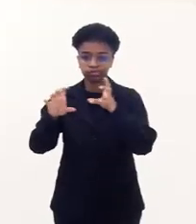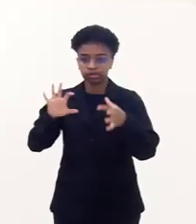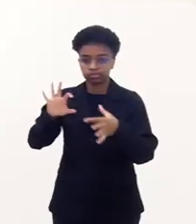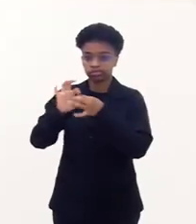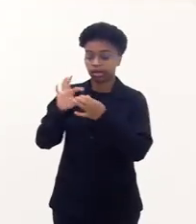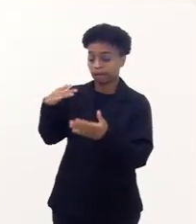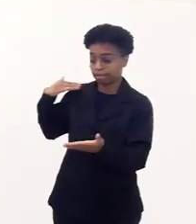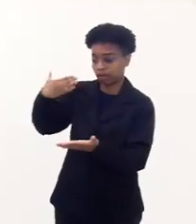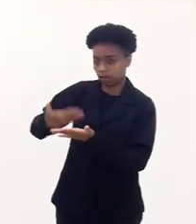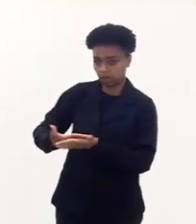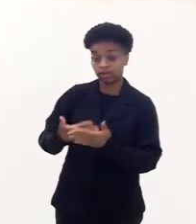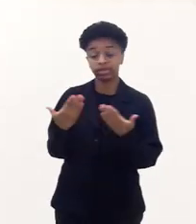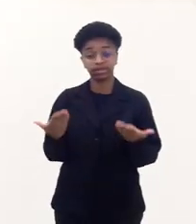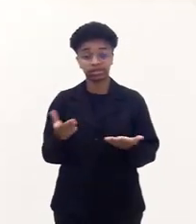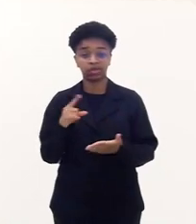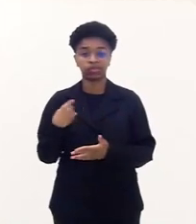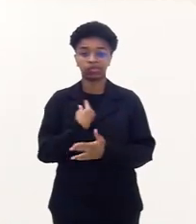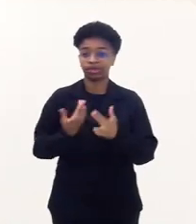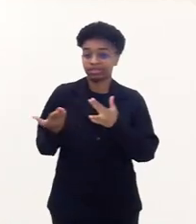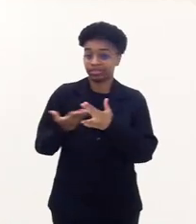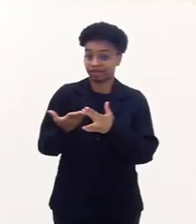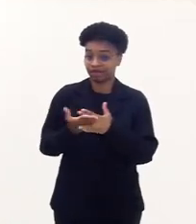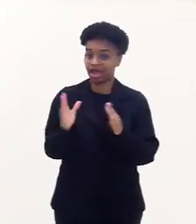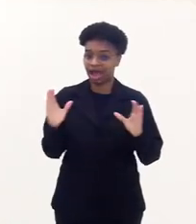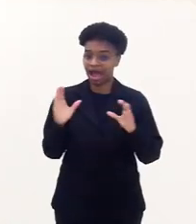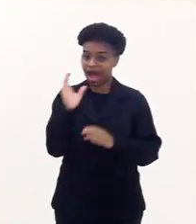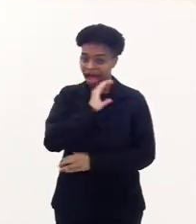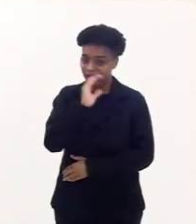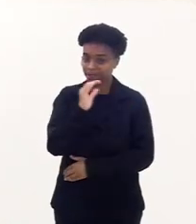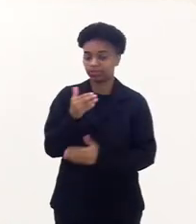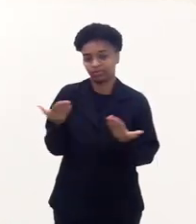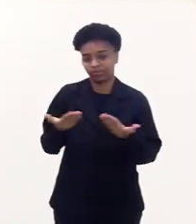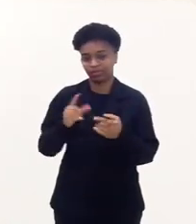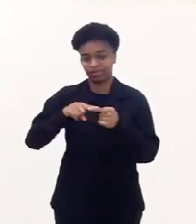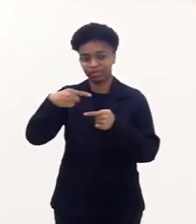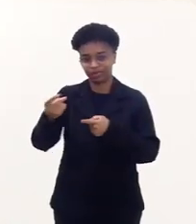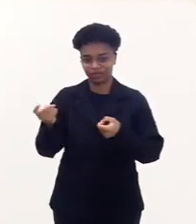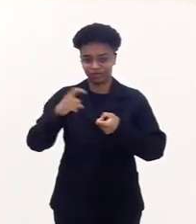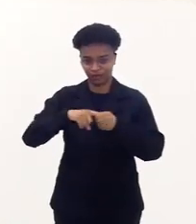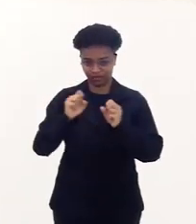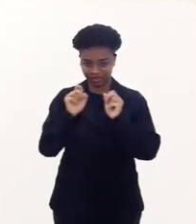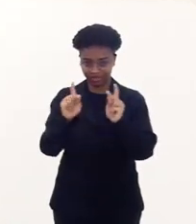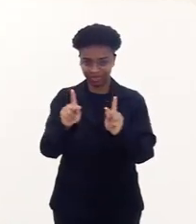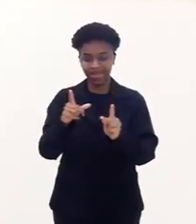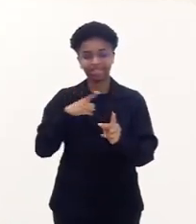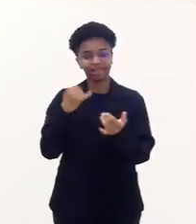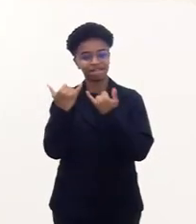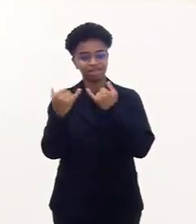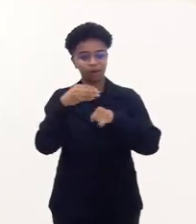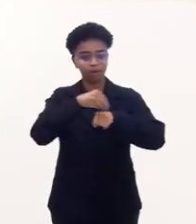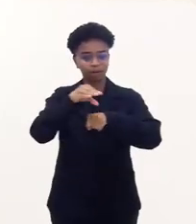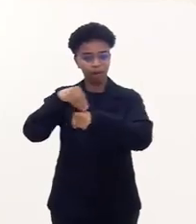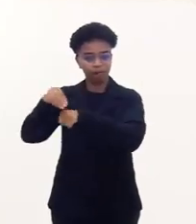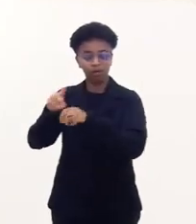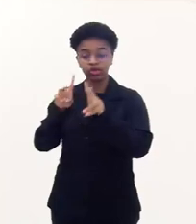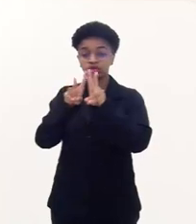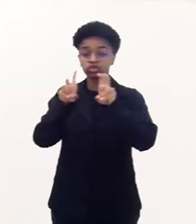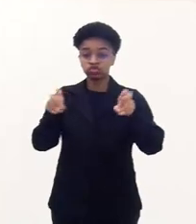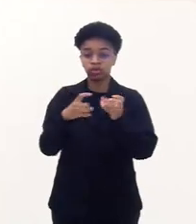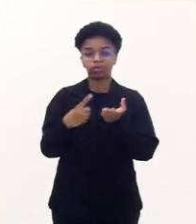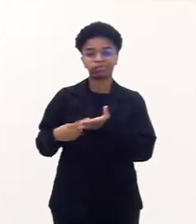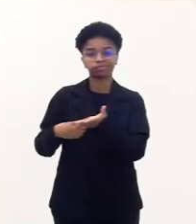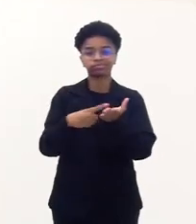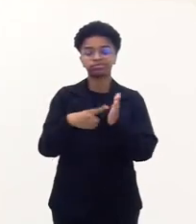fizeram parte da sua história. Então, vamos aqui parar uma paradinha agora nesse primeiro bloco e voltamos já já trazendo mais informações sobre